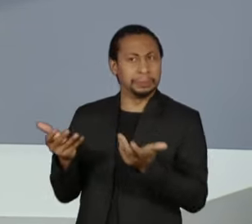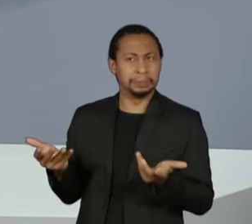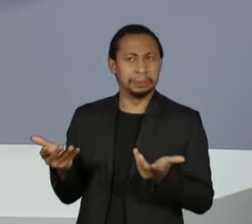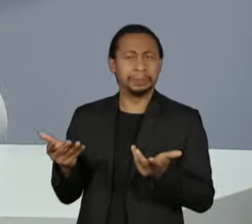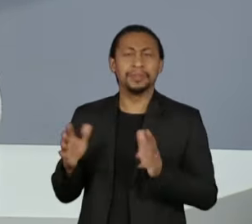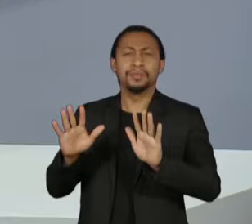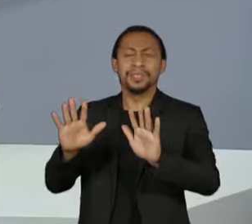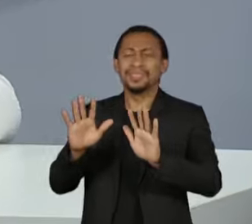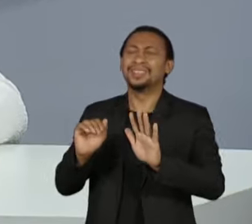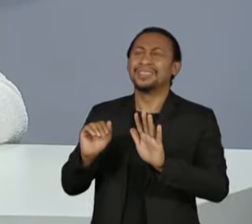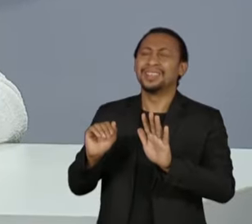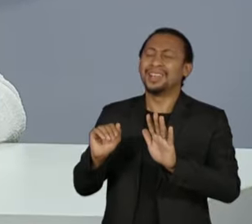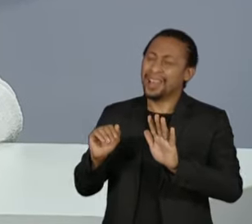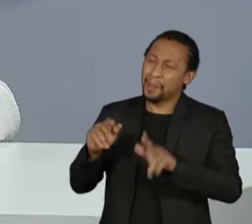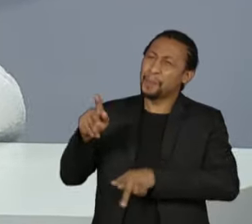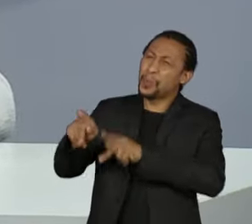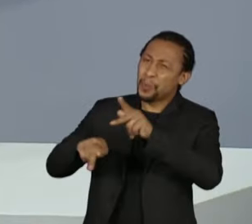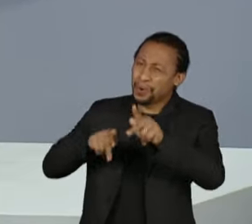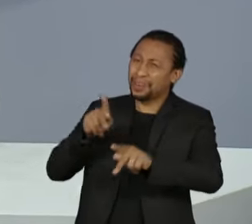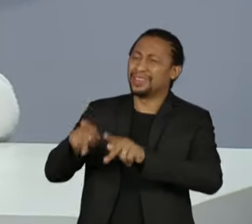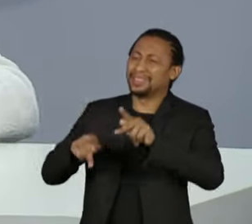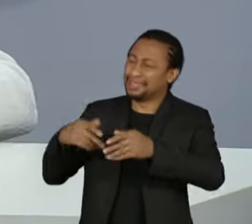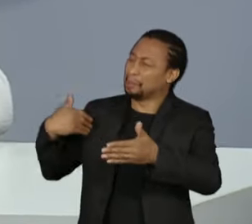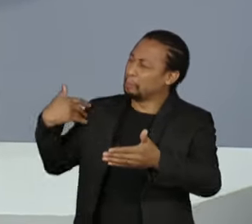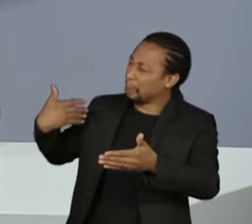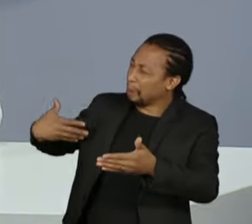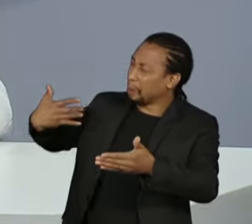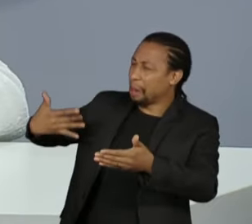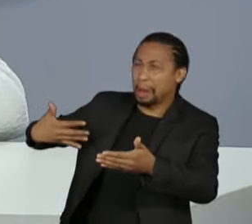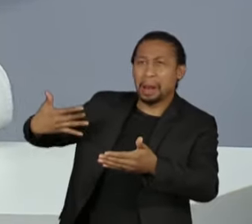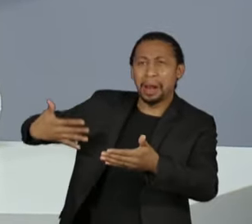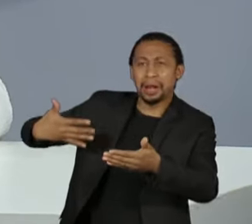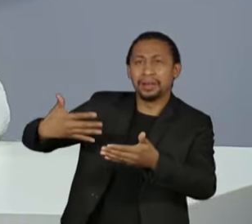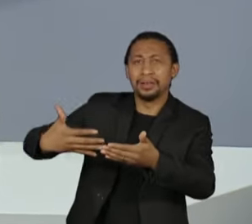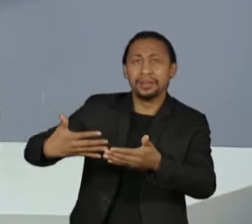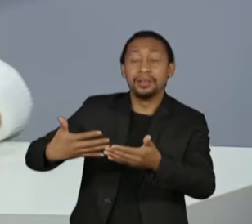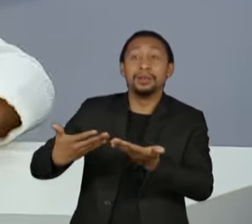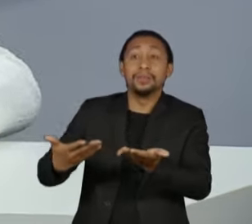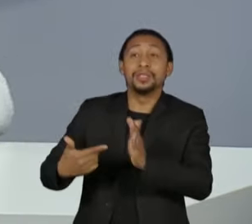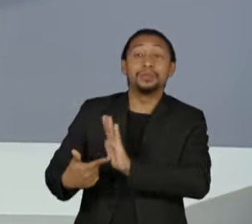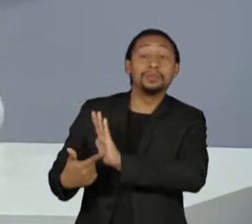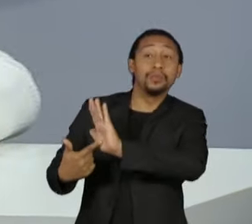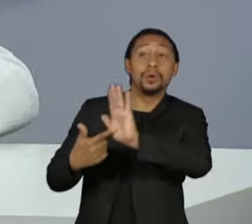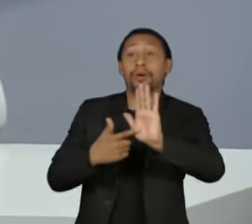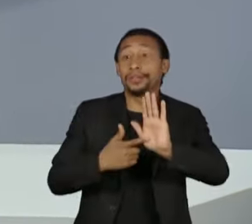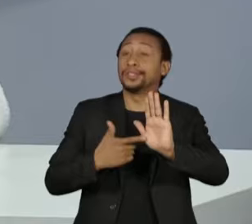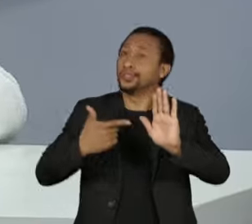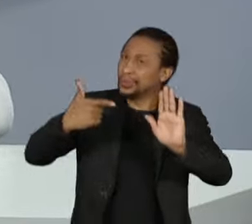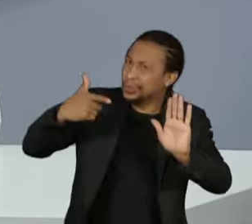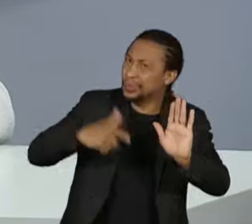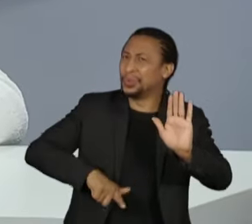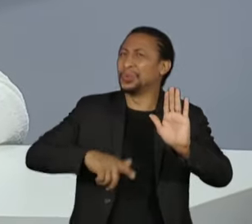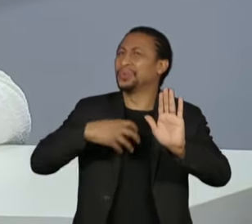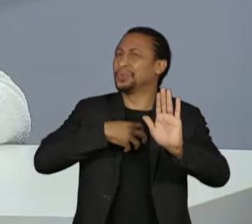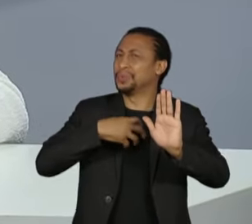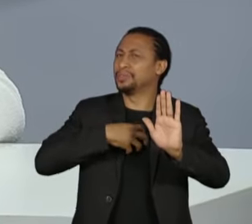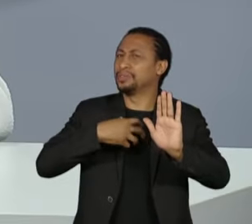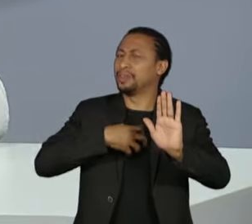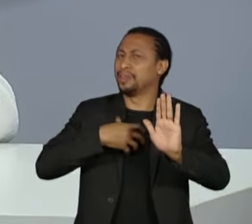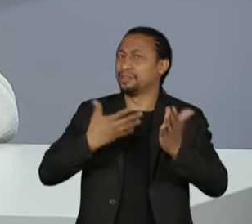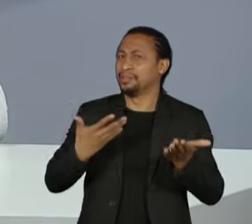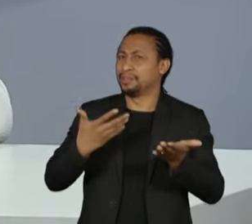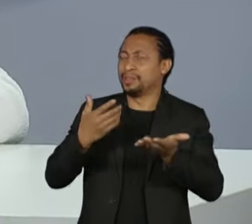por que de novo esse gesto que lembra, que volta com esse capitalismo de